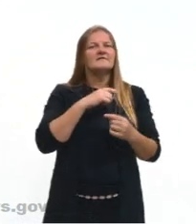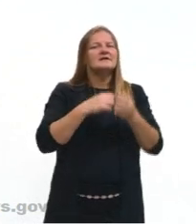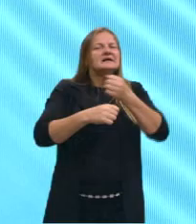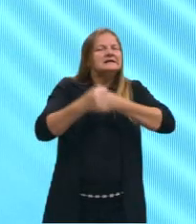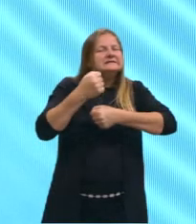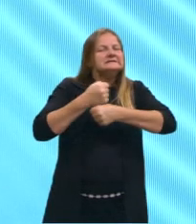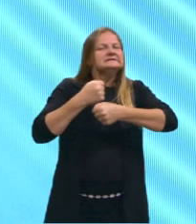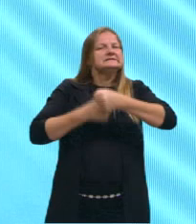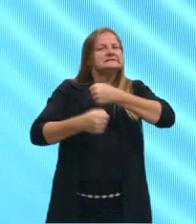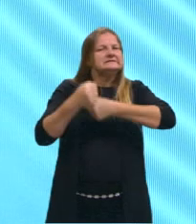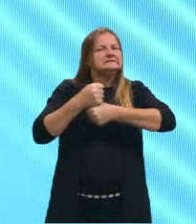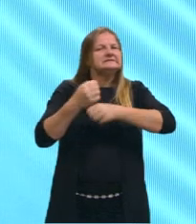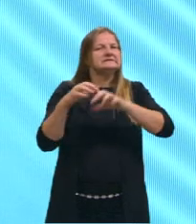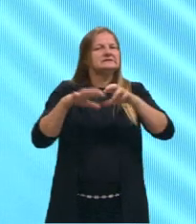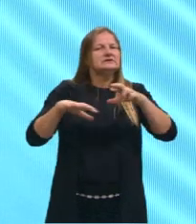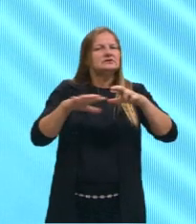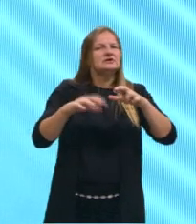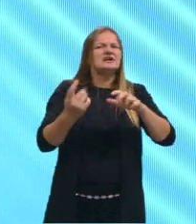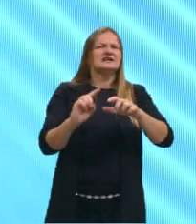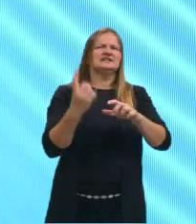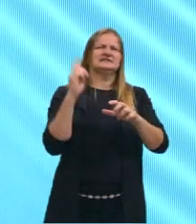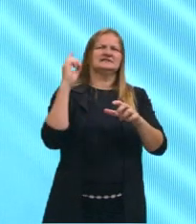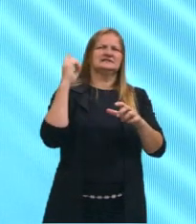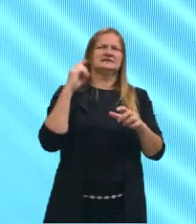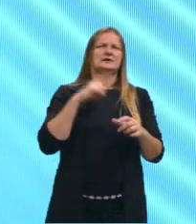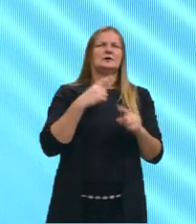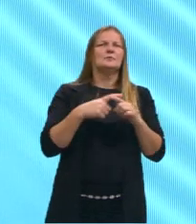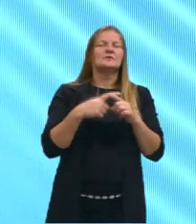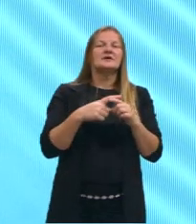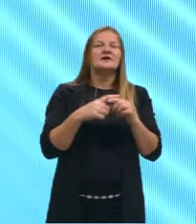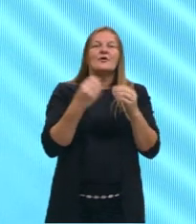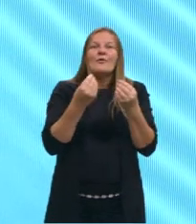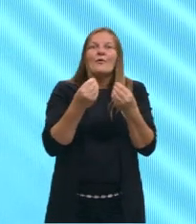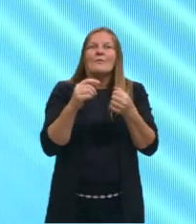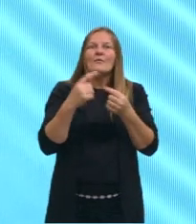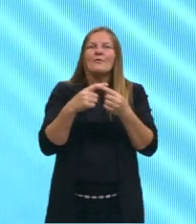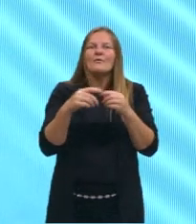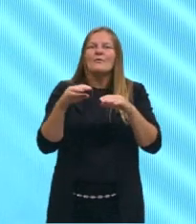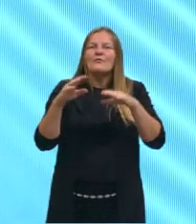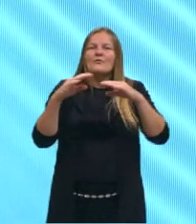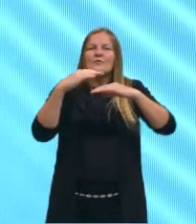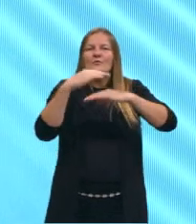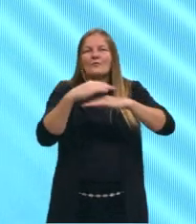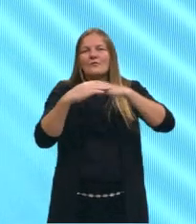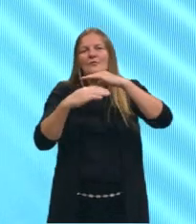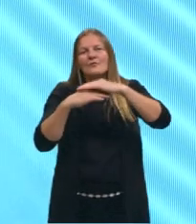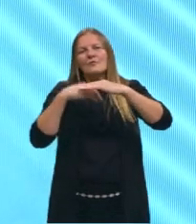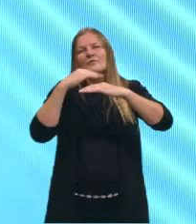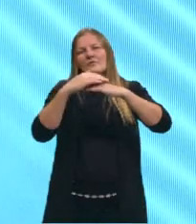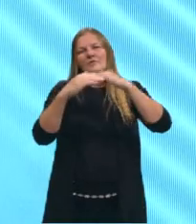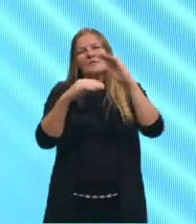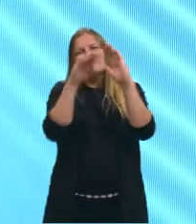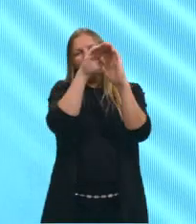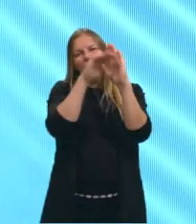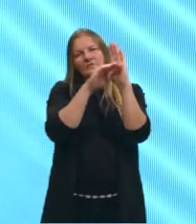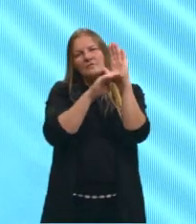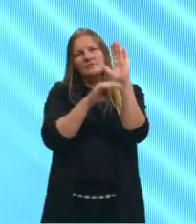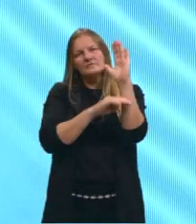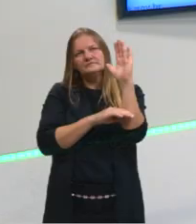naquela região. Então, principalmente pelas formas de deposição dessa geleira, né?